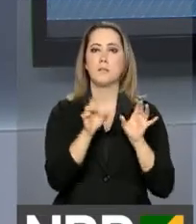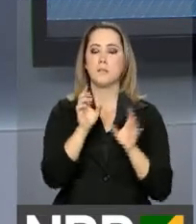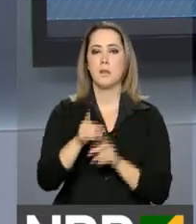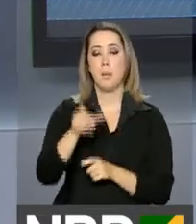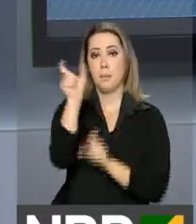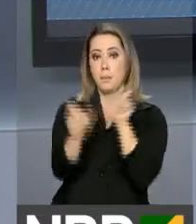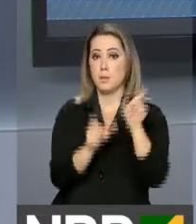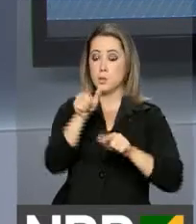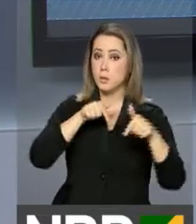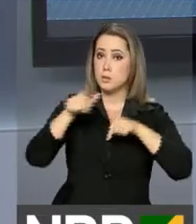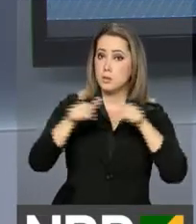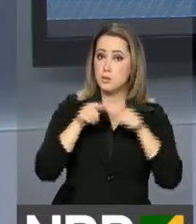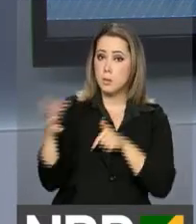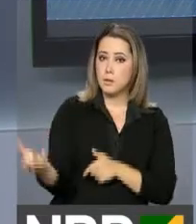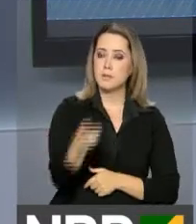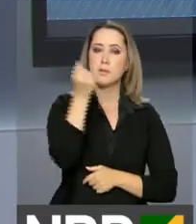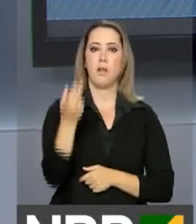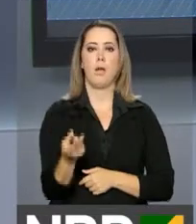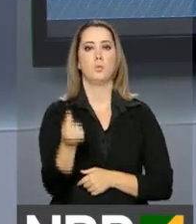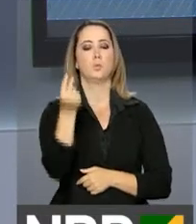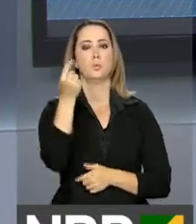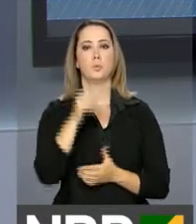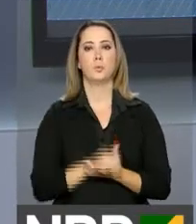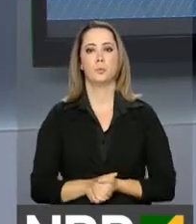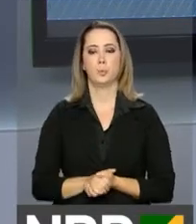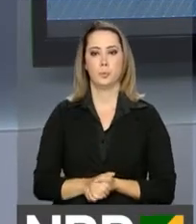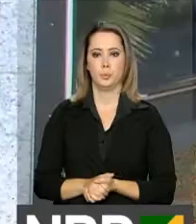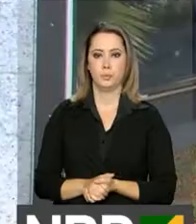para os trabalhadores que vão sacar esse benefício.